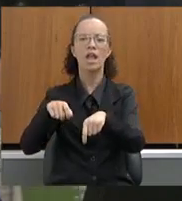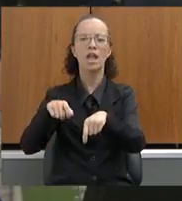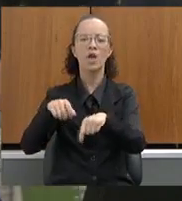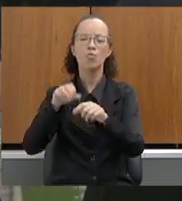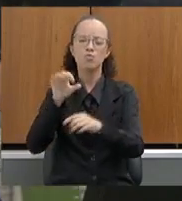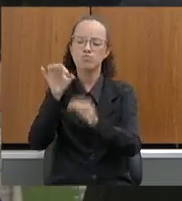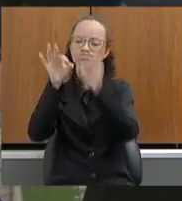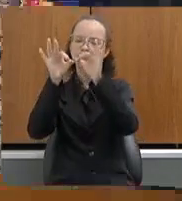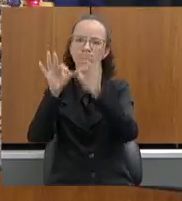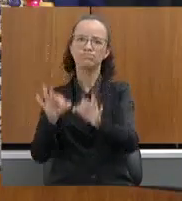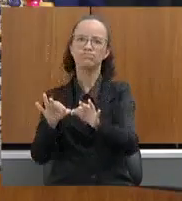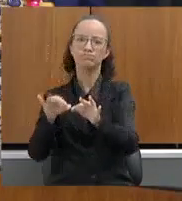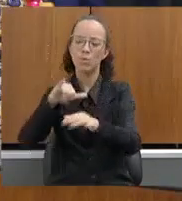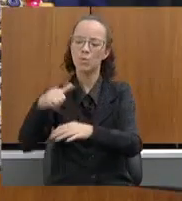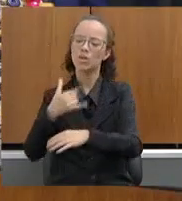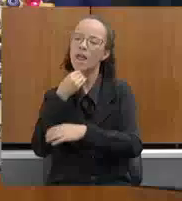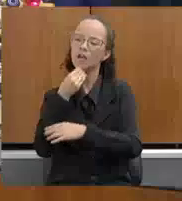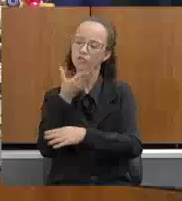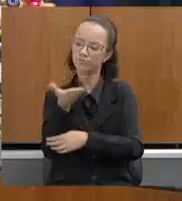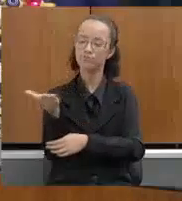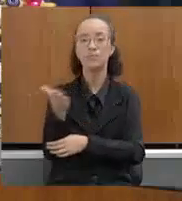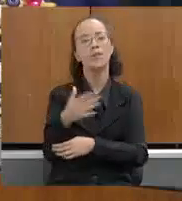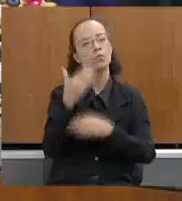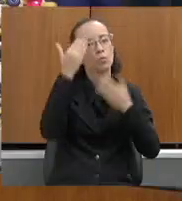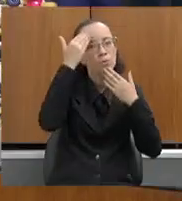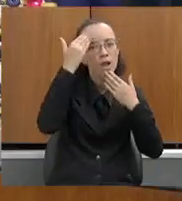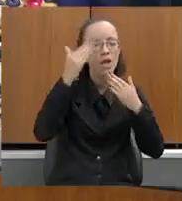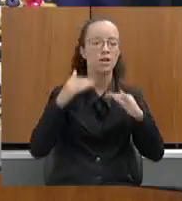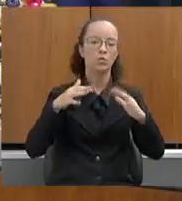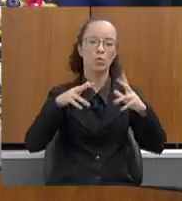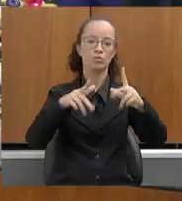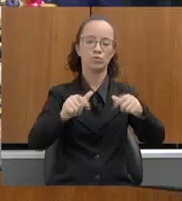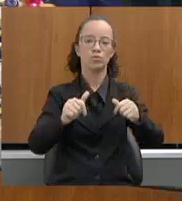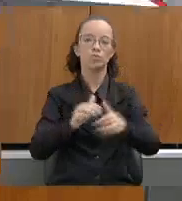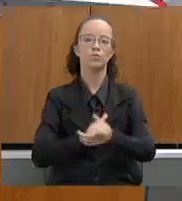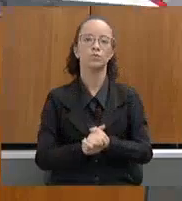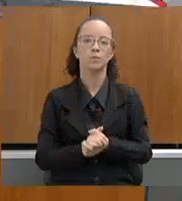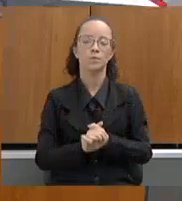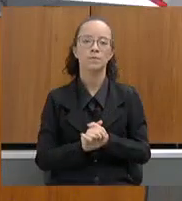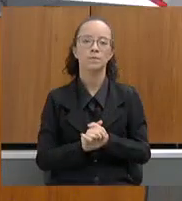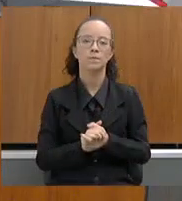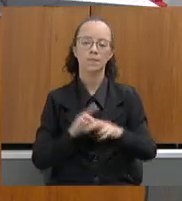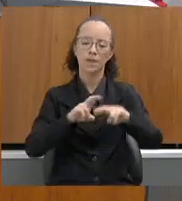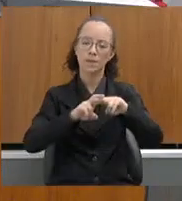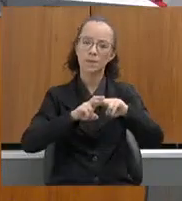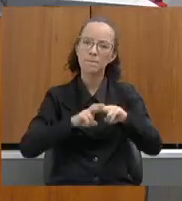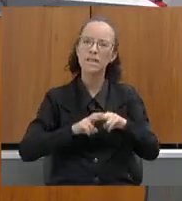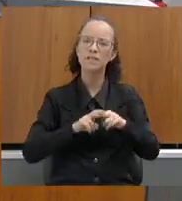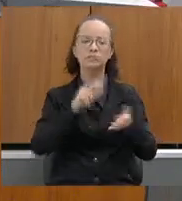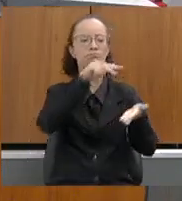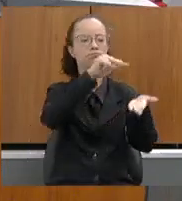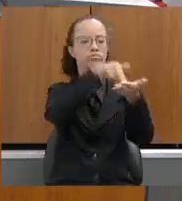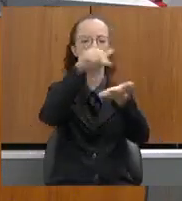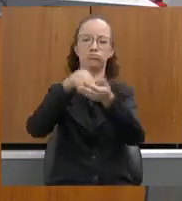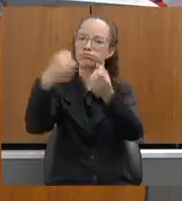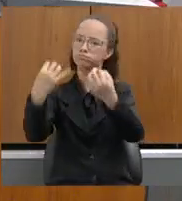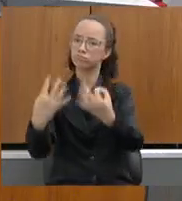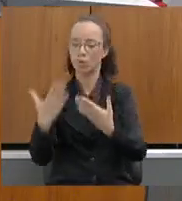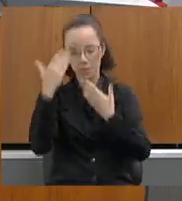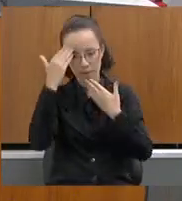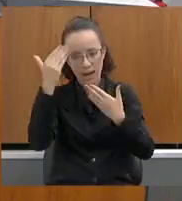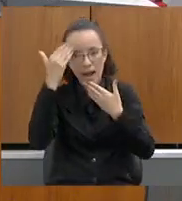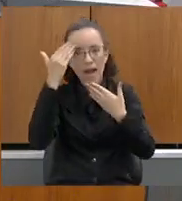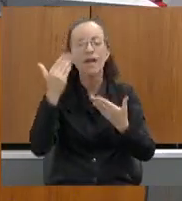conquistados. Então, eu agradeço a todos aqui pelas suas colocações e vamos